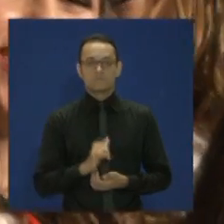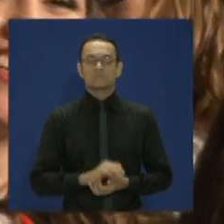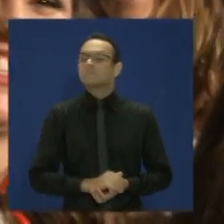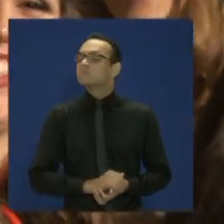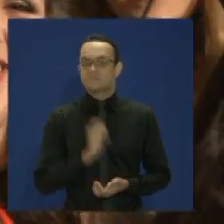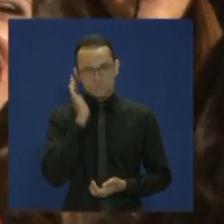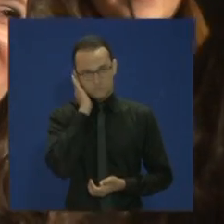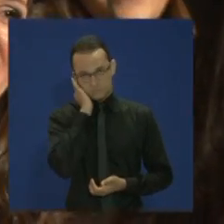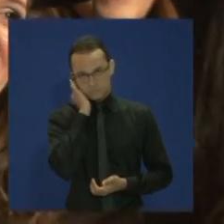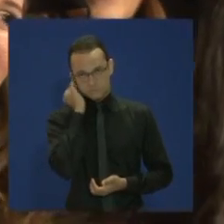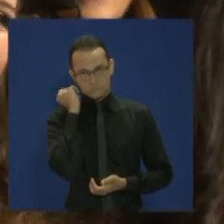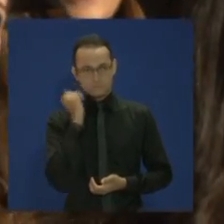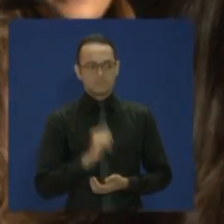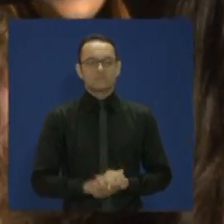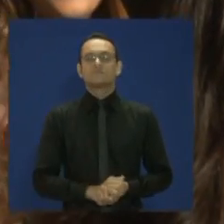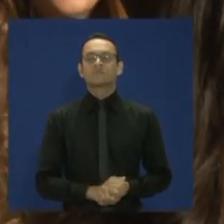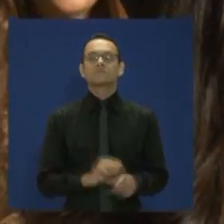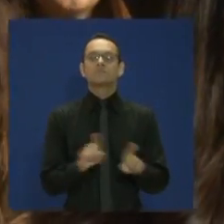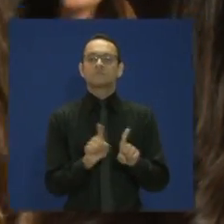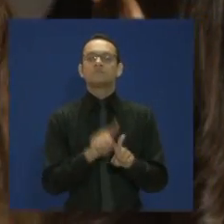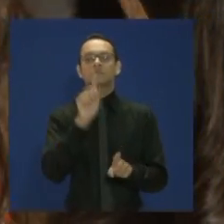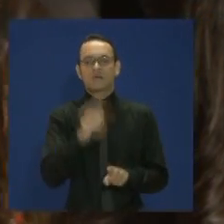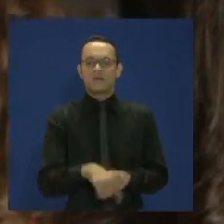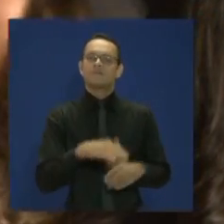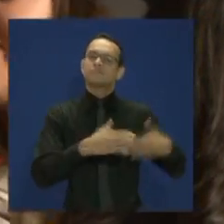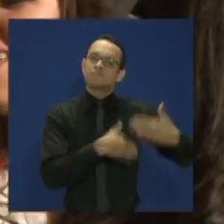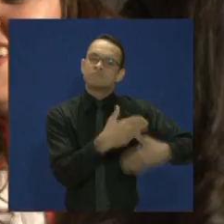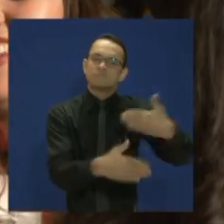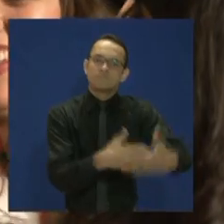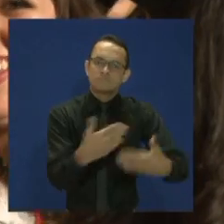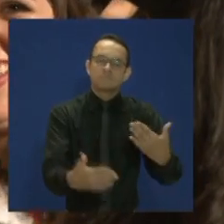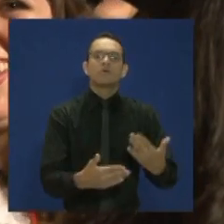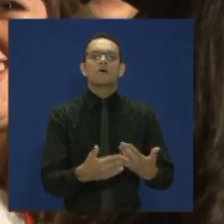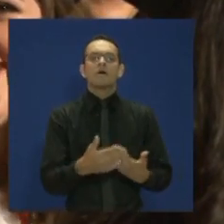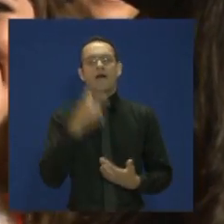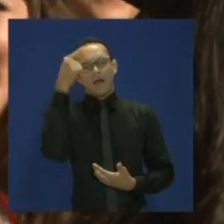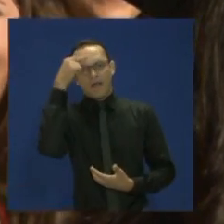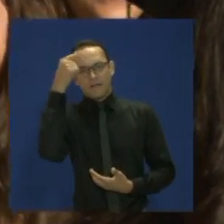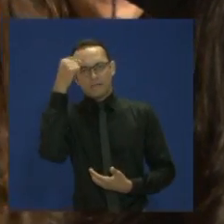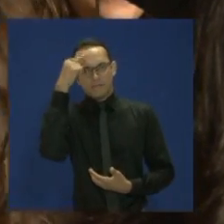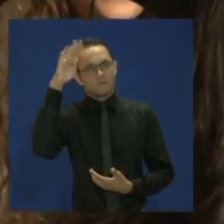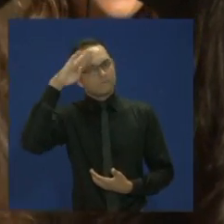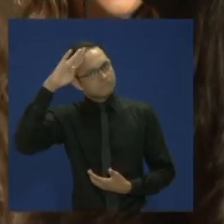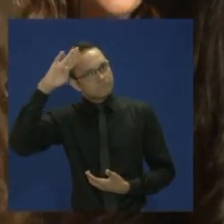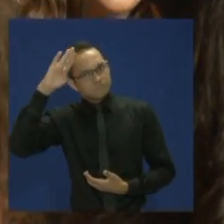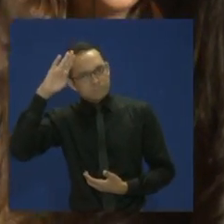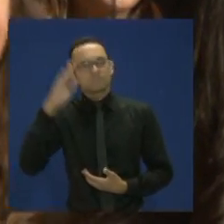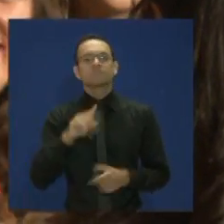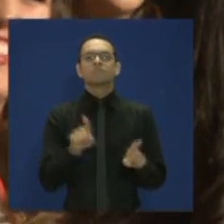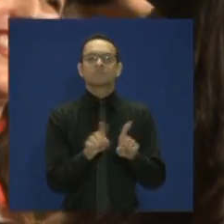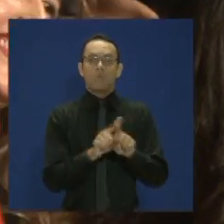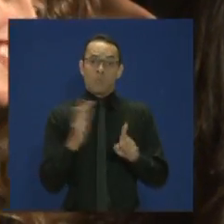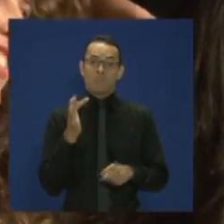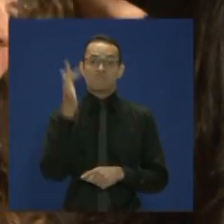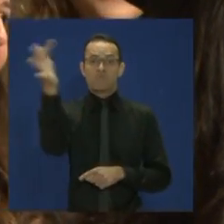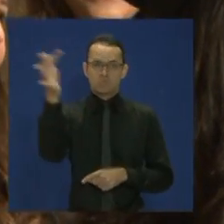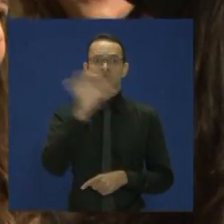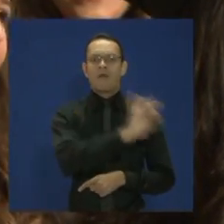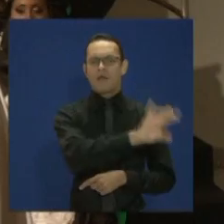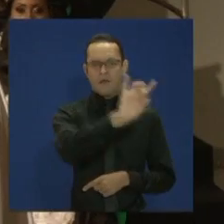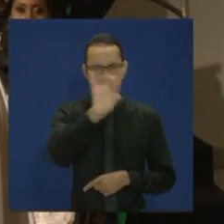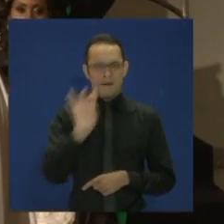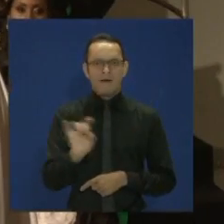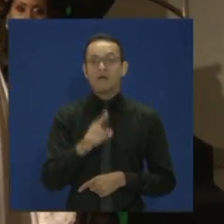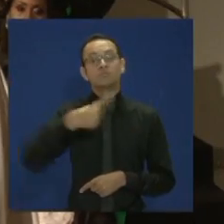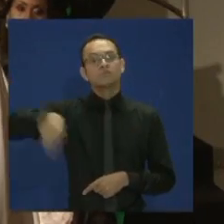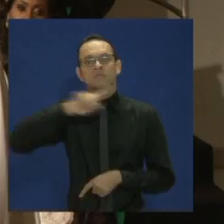de pós-graduação e outros. Independente da trajetória futura de cada um de vocês, a nossa